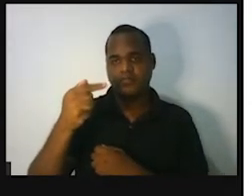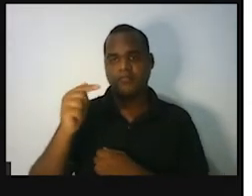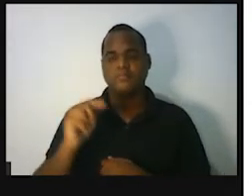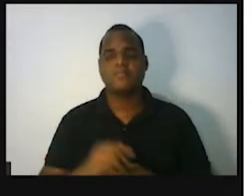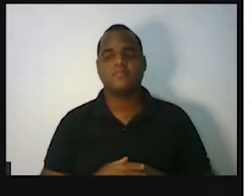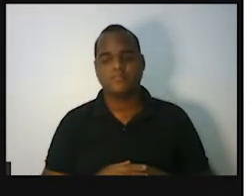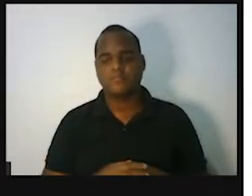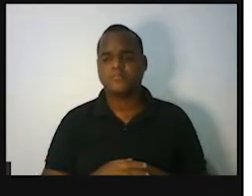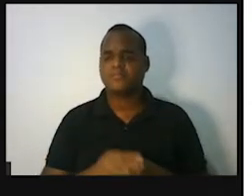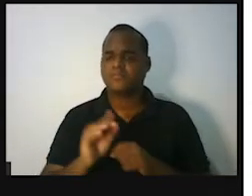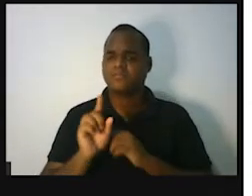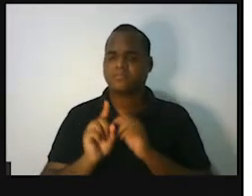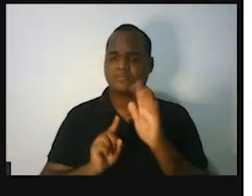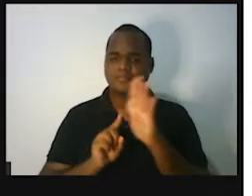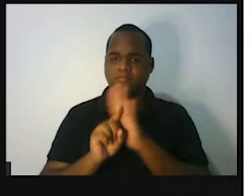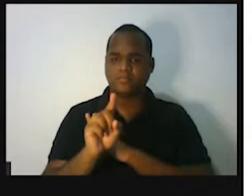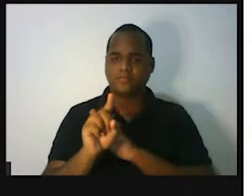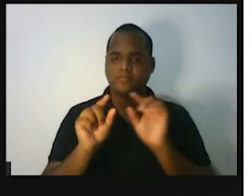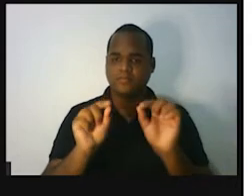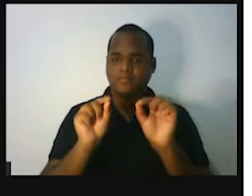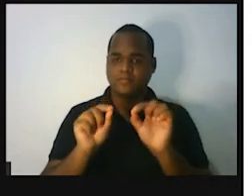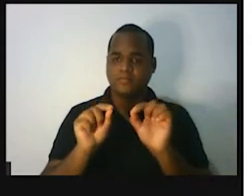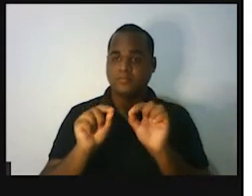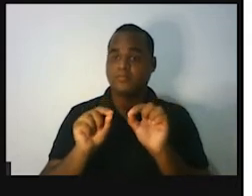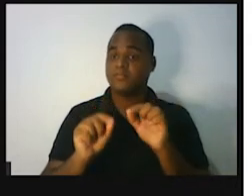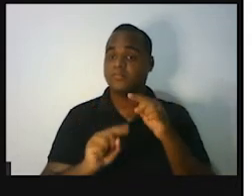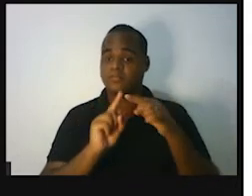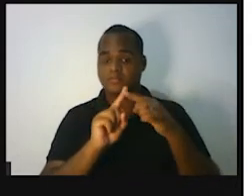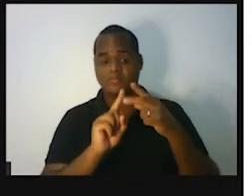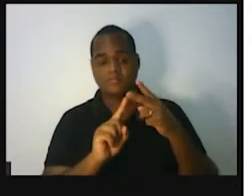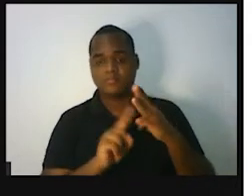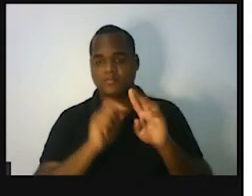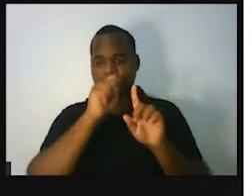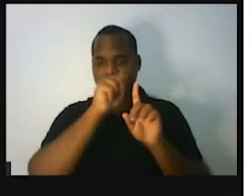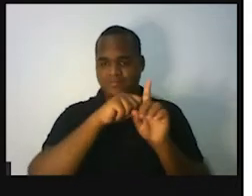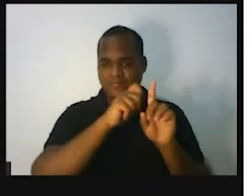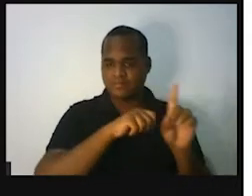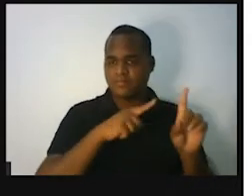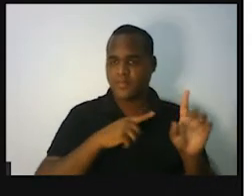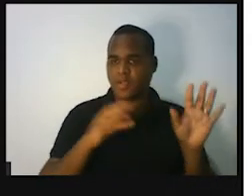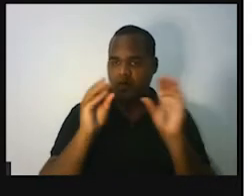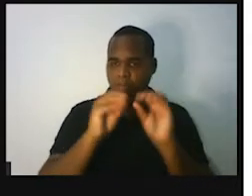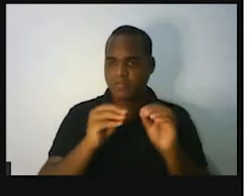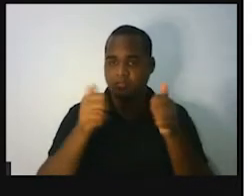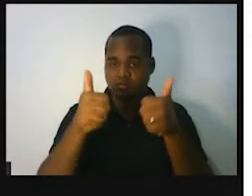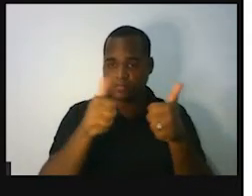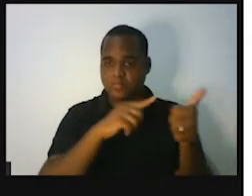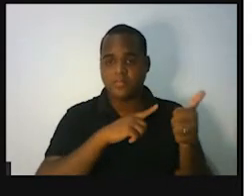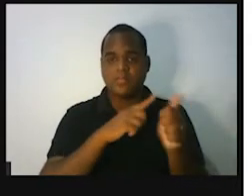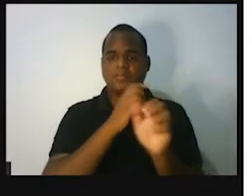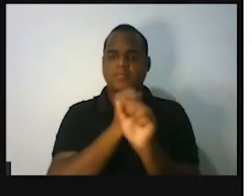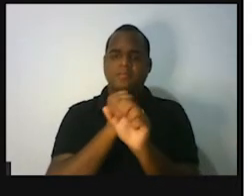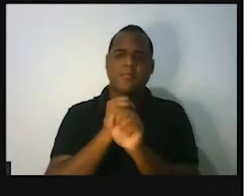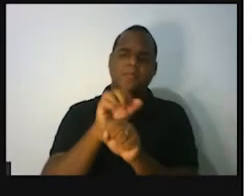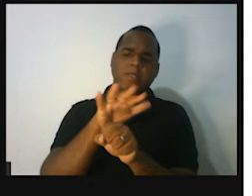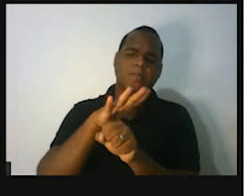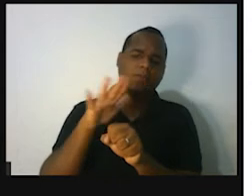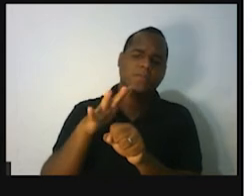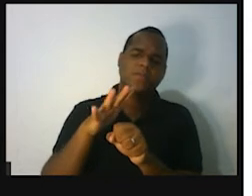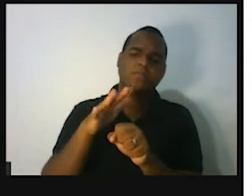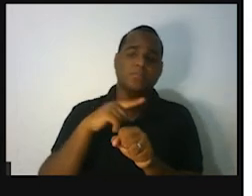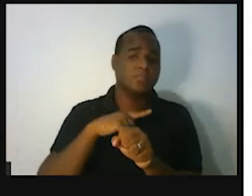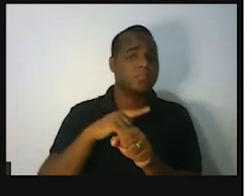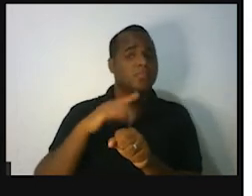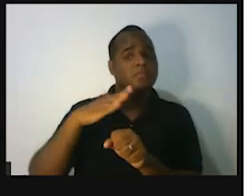-hora. Então, a pergunta é, com esses 3 meses que eu estou colocando aí, qual será o consumo médio? Mais